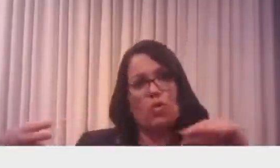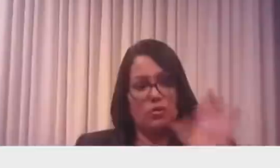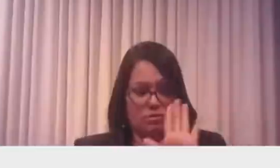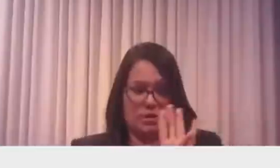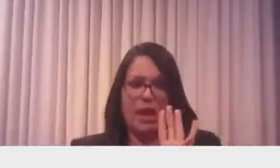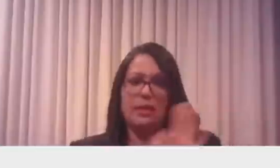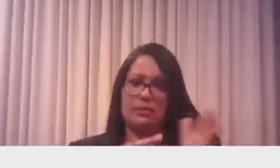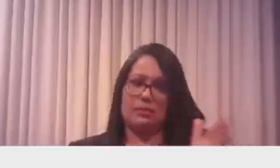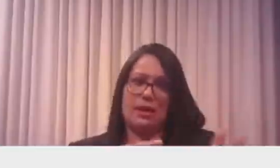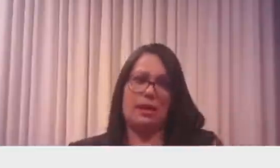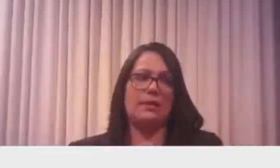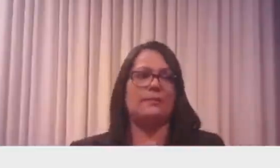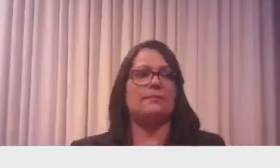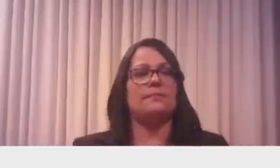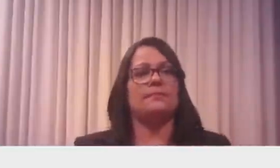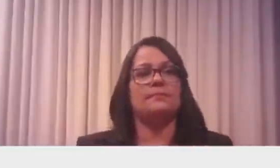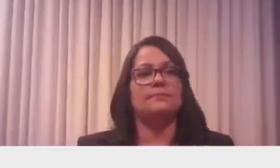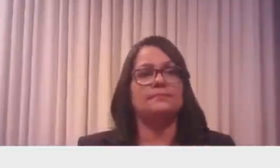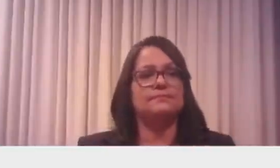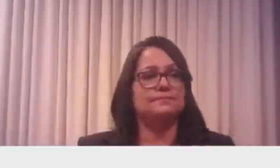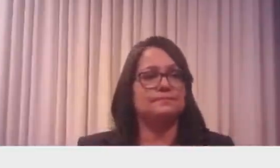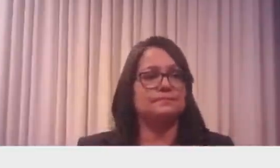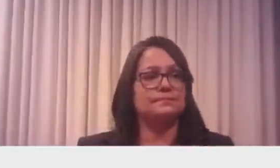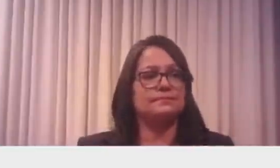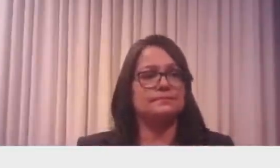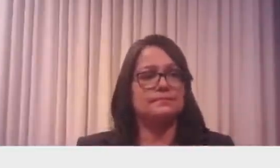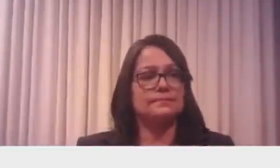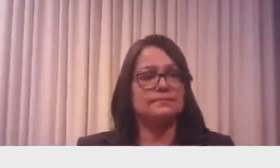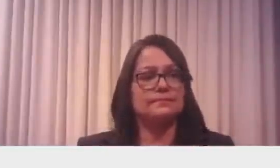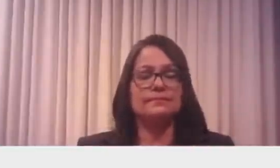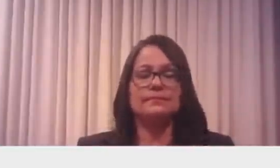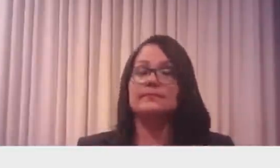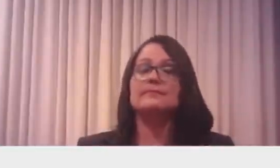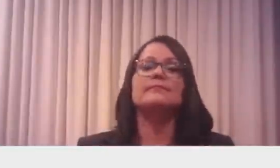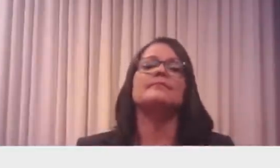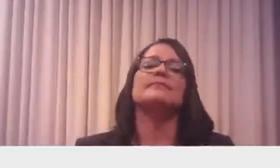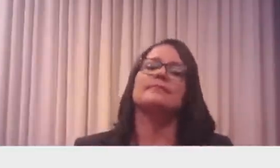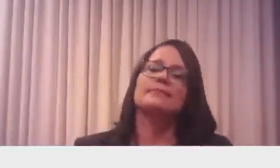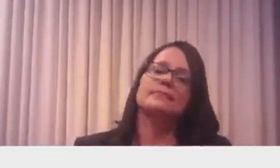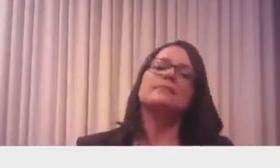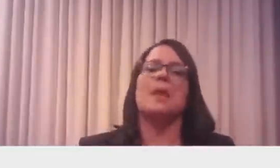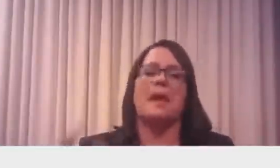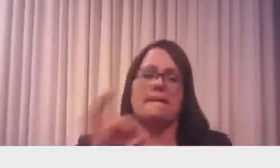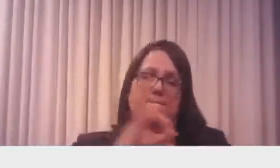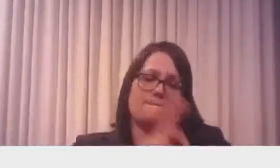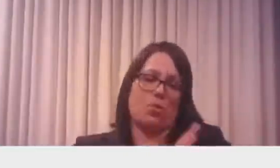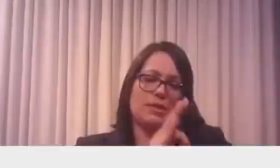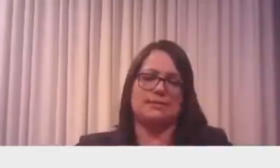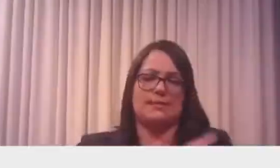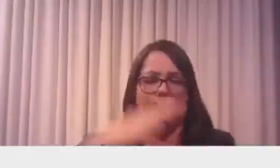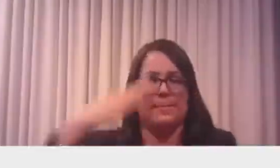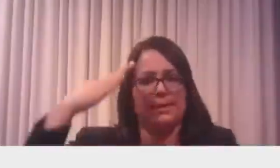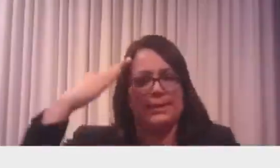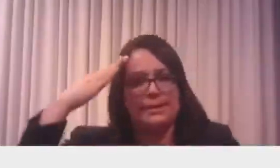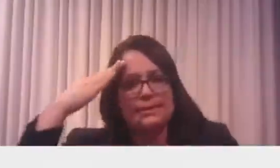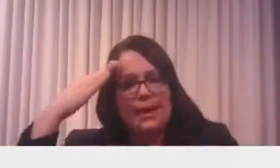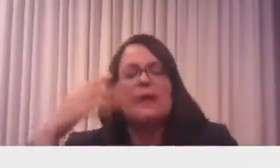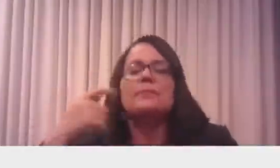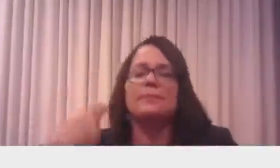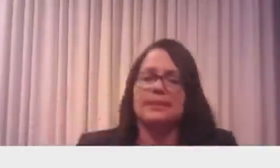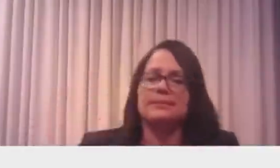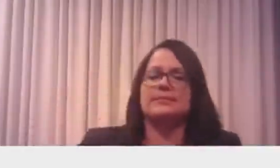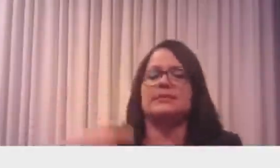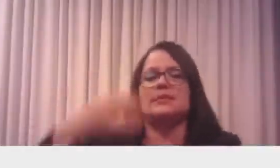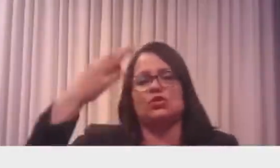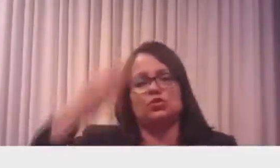A nossa está acabando, né? Ah, quarentena para policiais militares, Forças Armadas, juízes, etc.